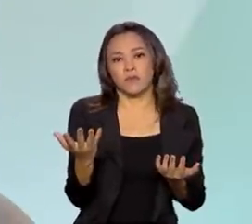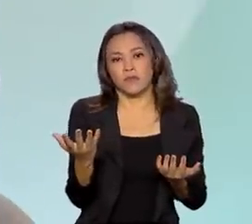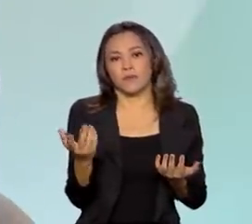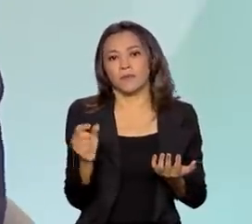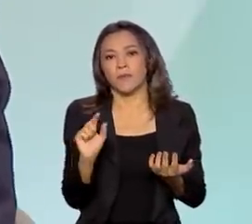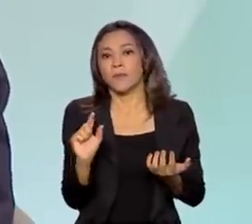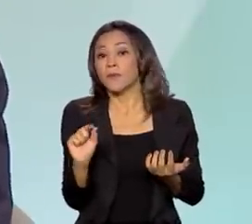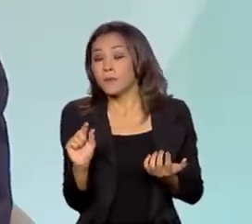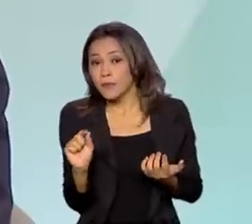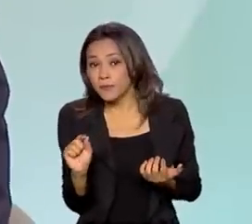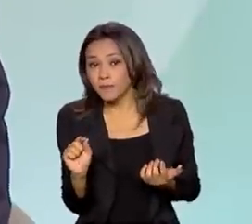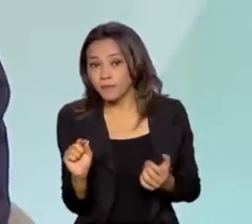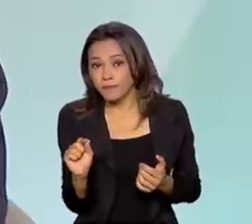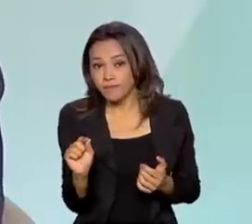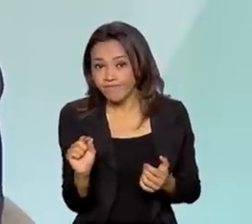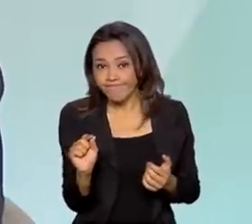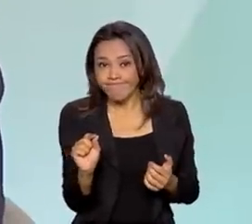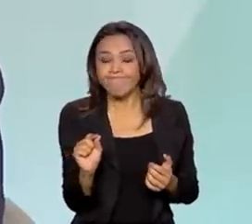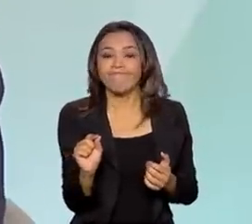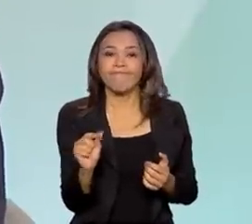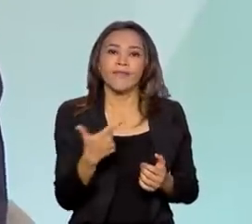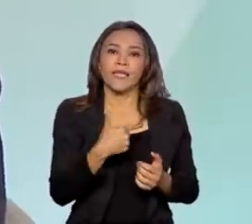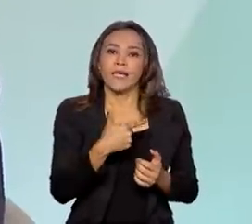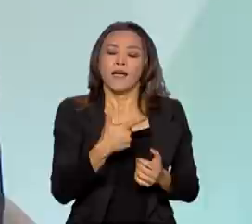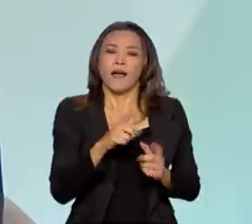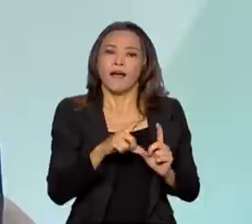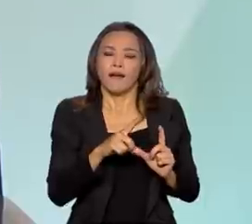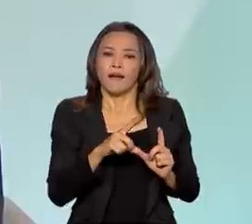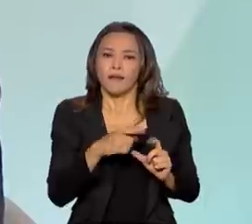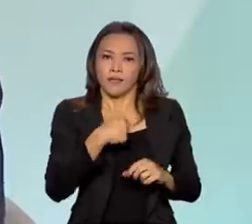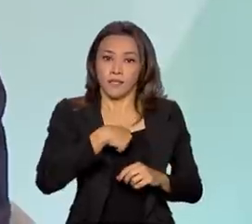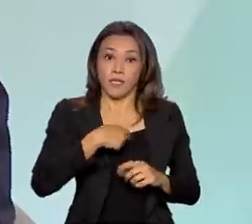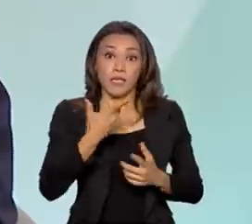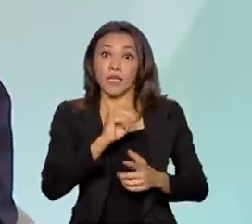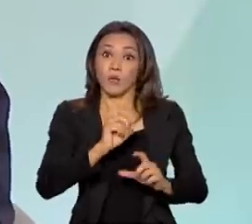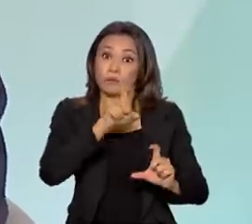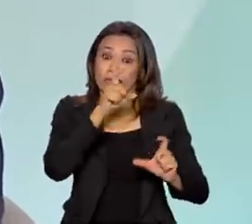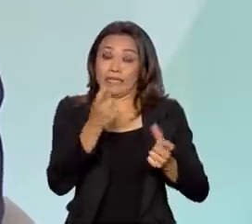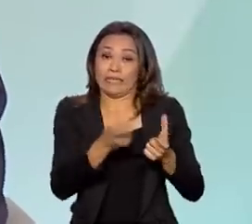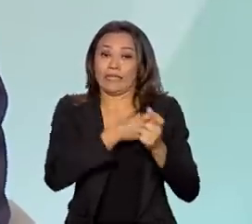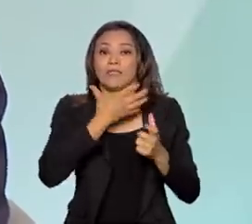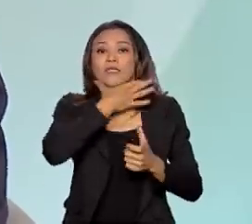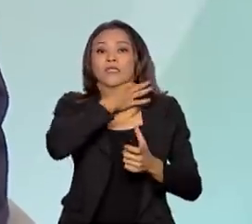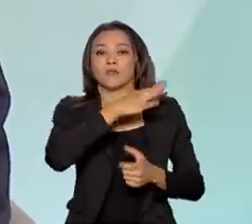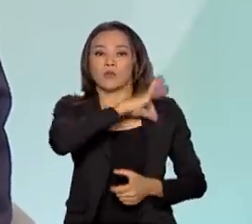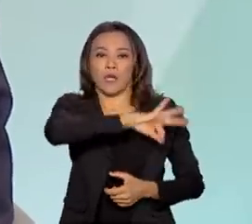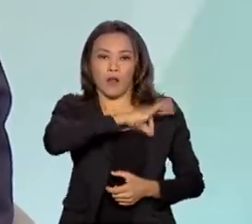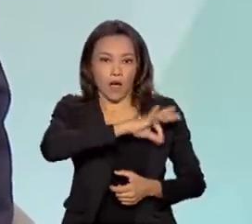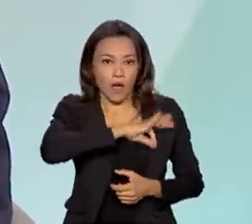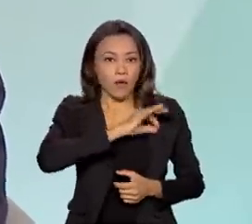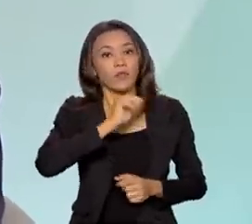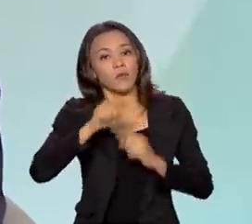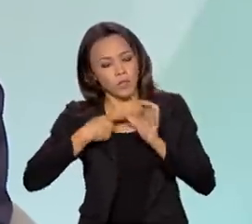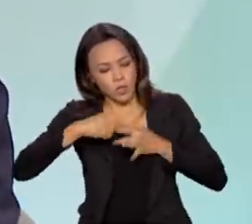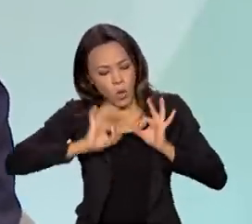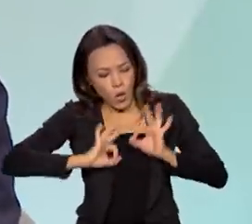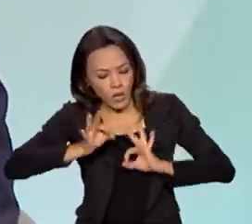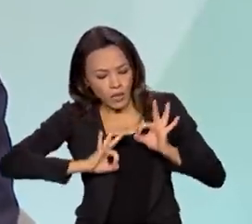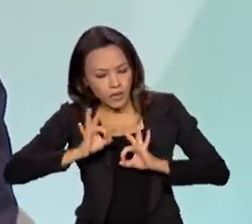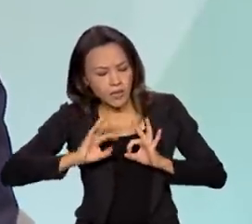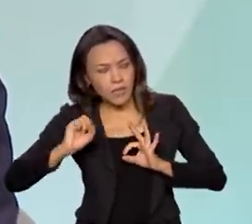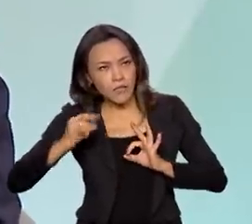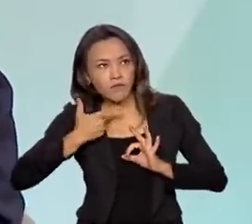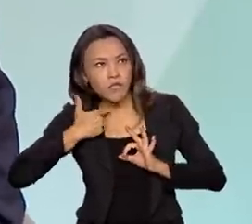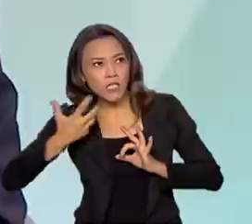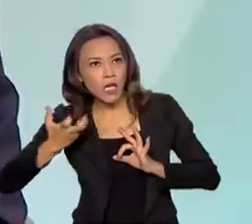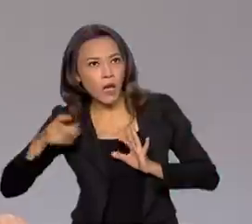desprender, despender menos do seu orçamento e assim se programar para dar o próximo passo, se assim o